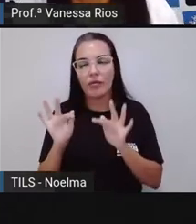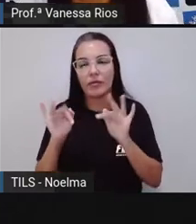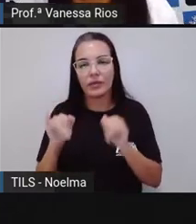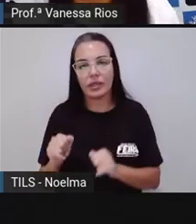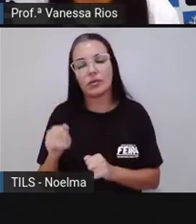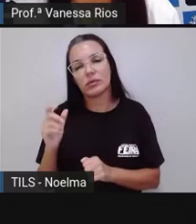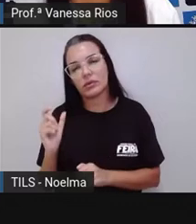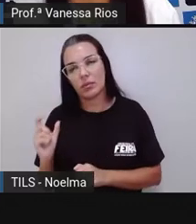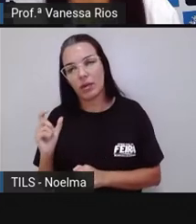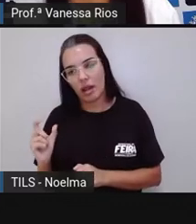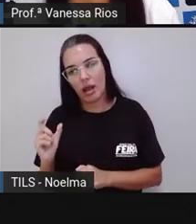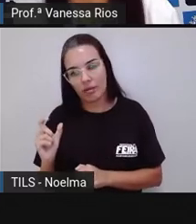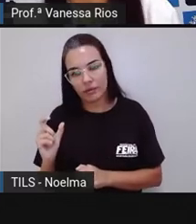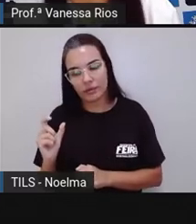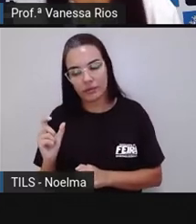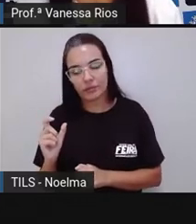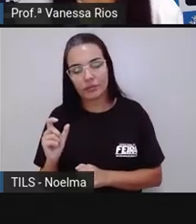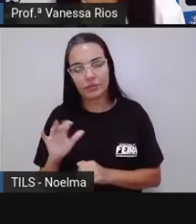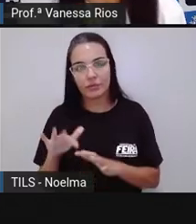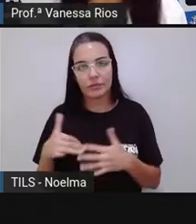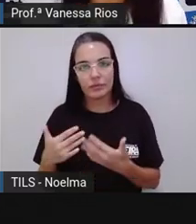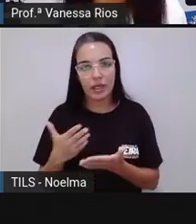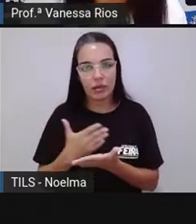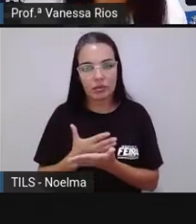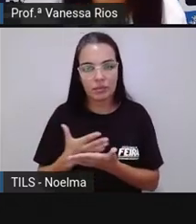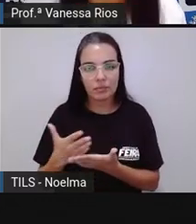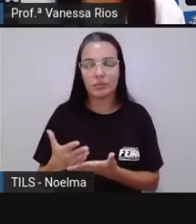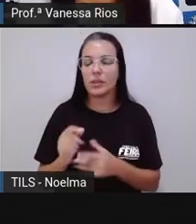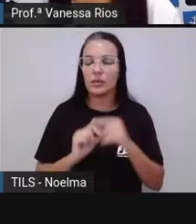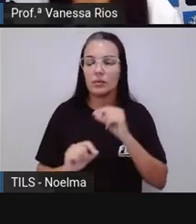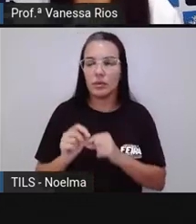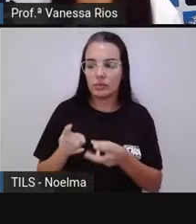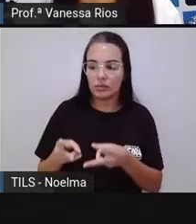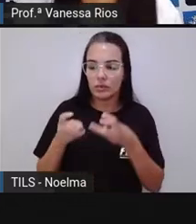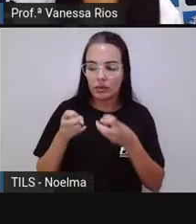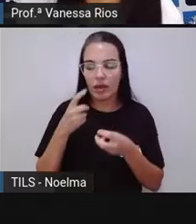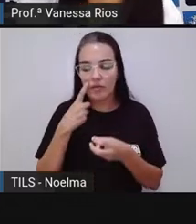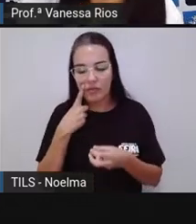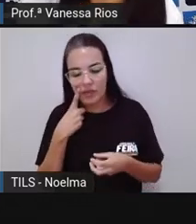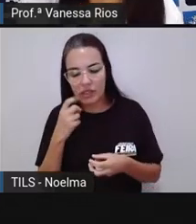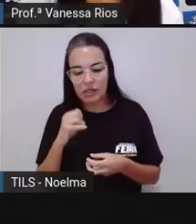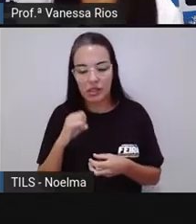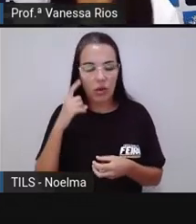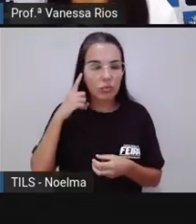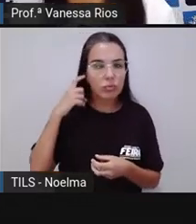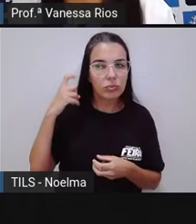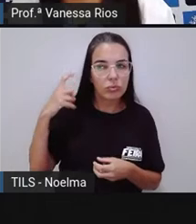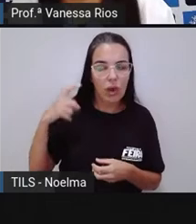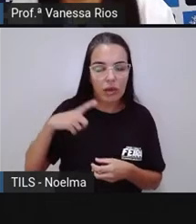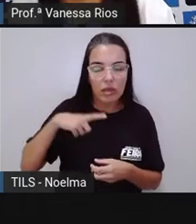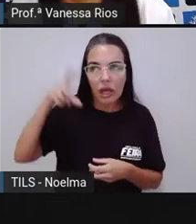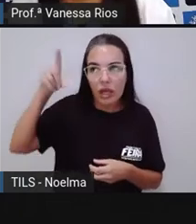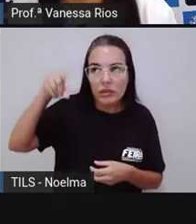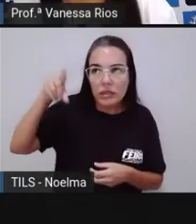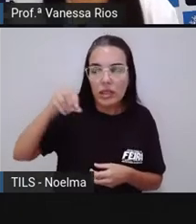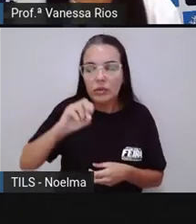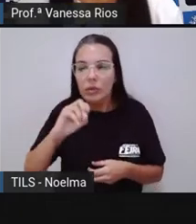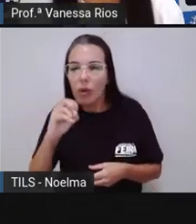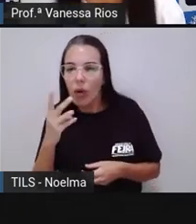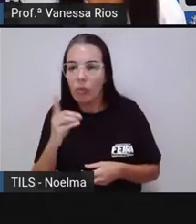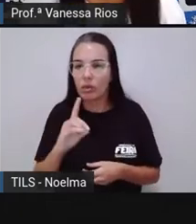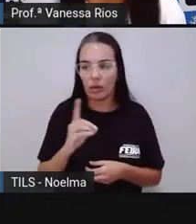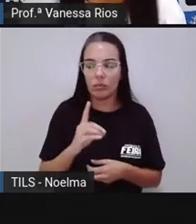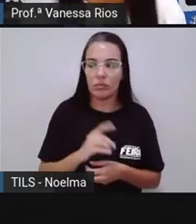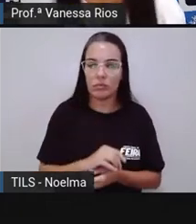das palavras. E aí, a partir dessa observação, ela vai determinar se a palavra precisa do acento